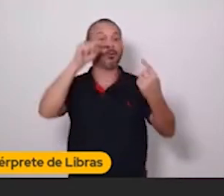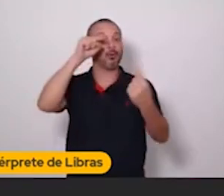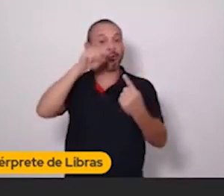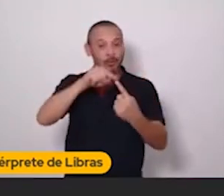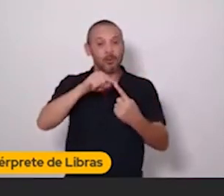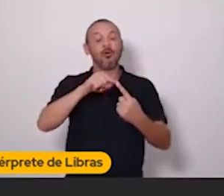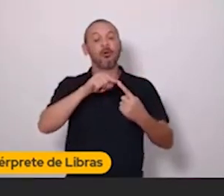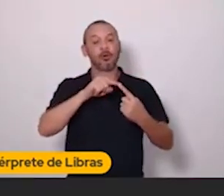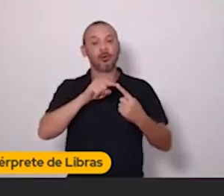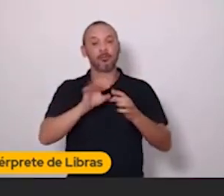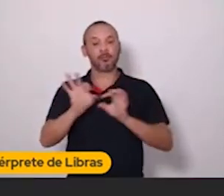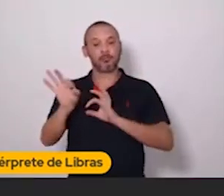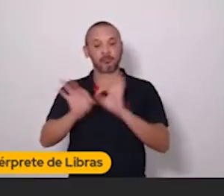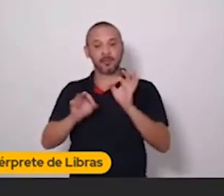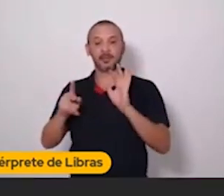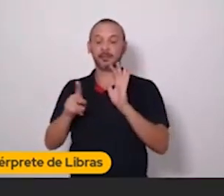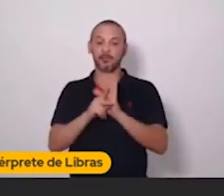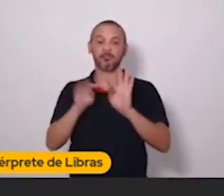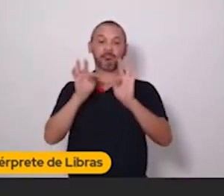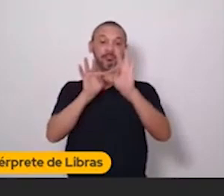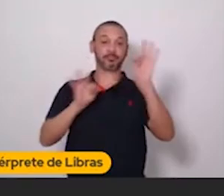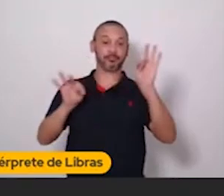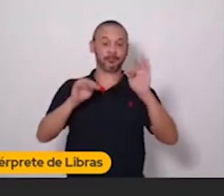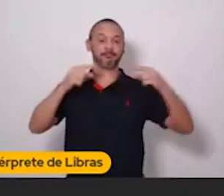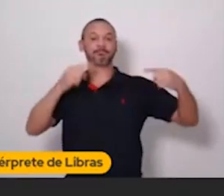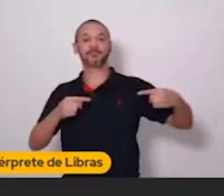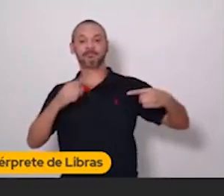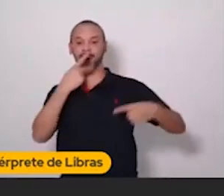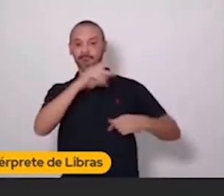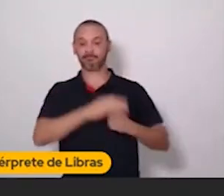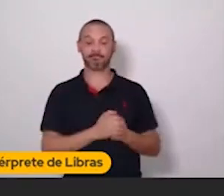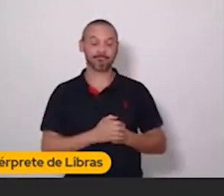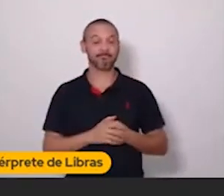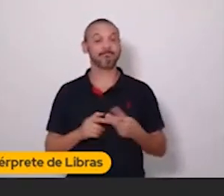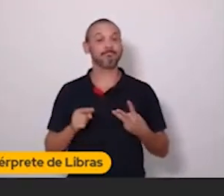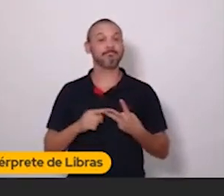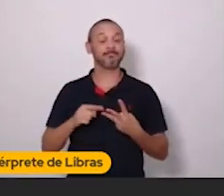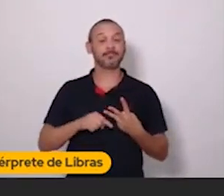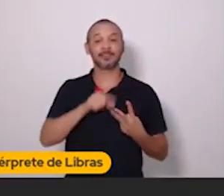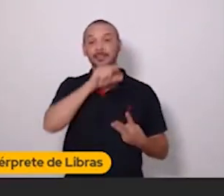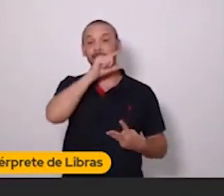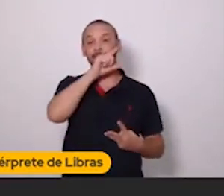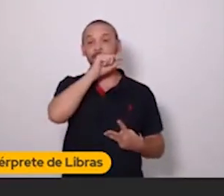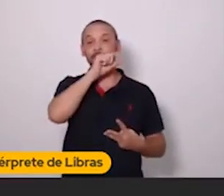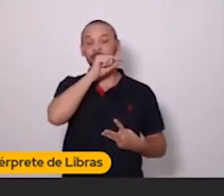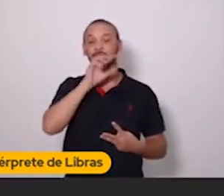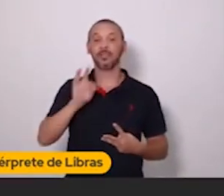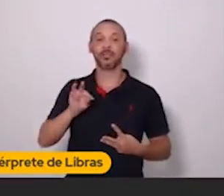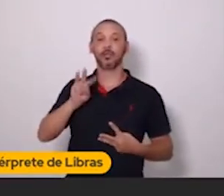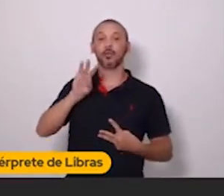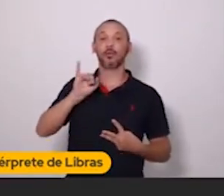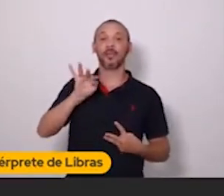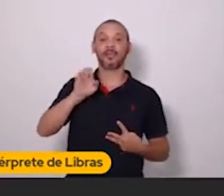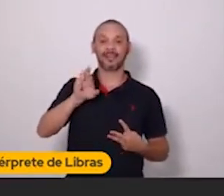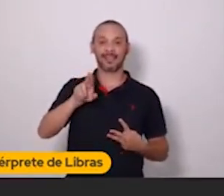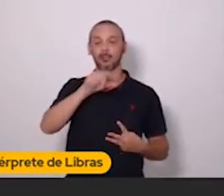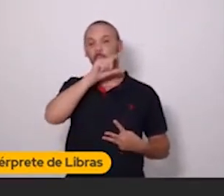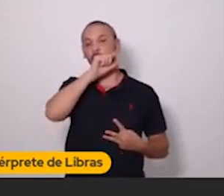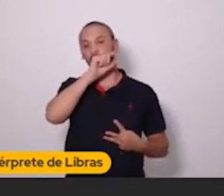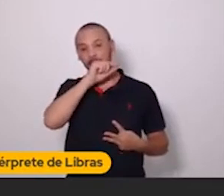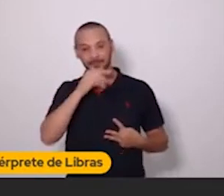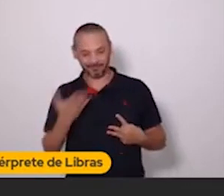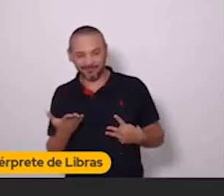uma concorrente do TikTok. Depois, temos o Twitter. Que é outra rede social